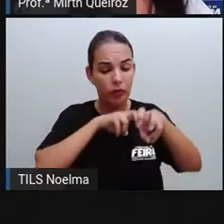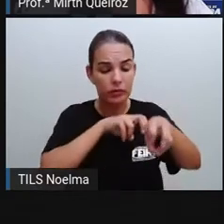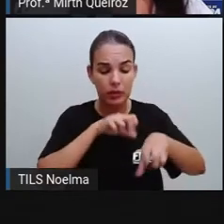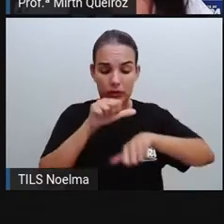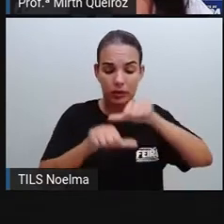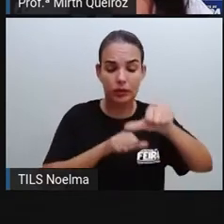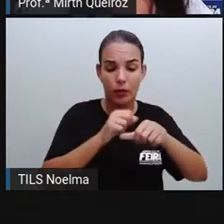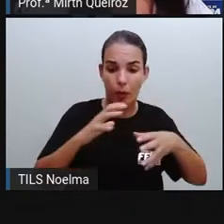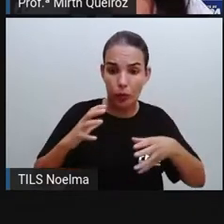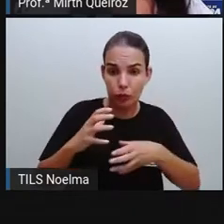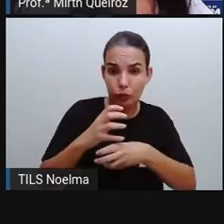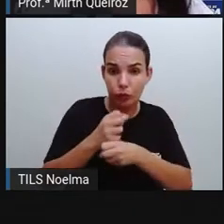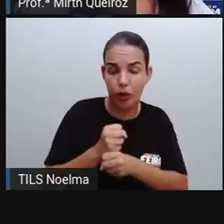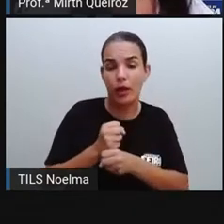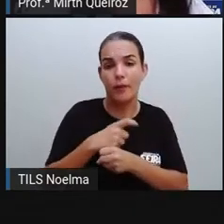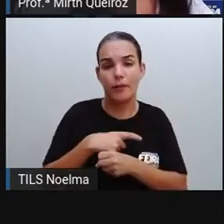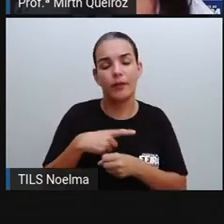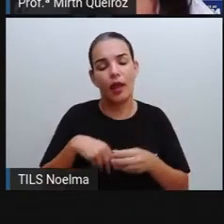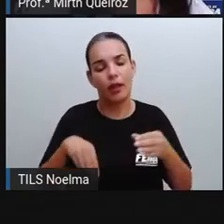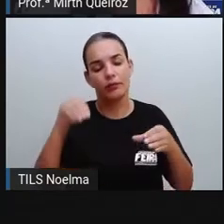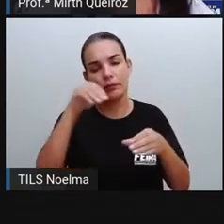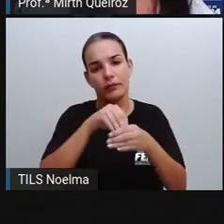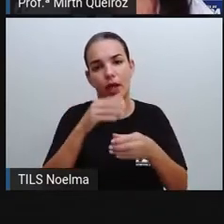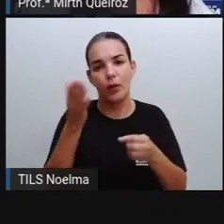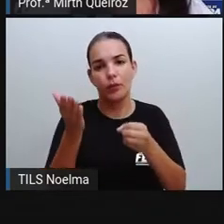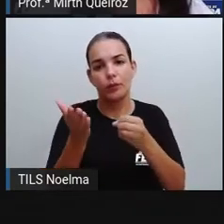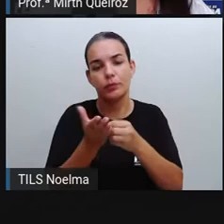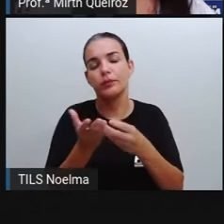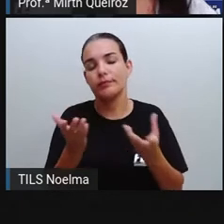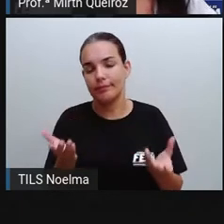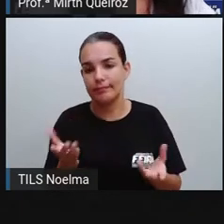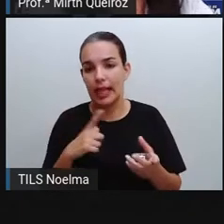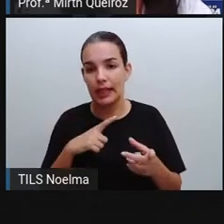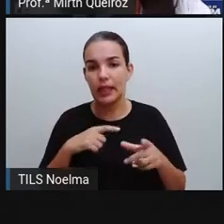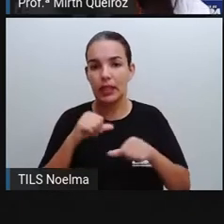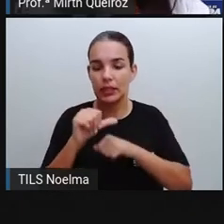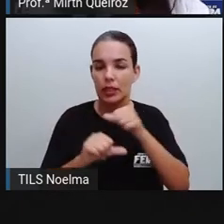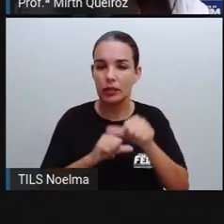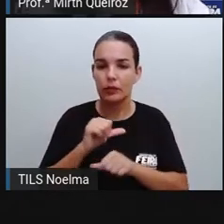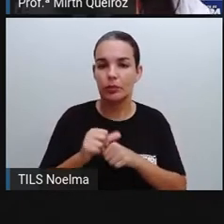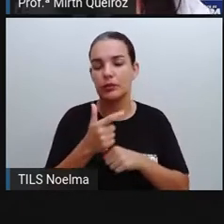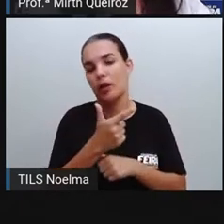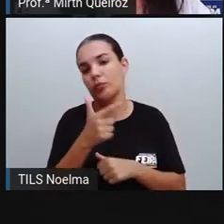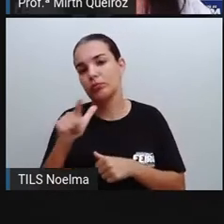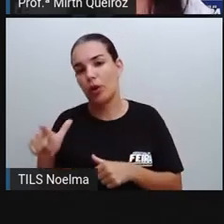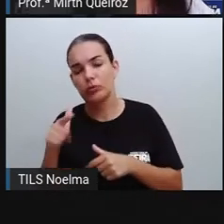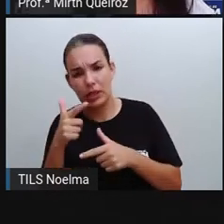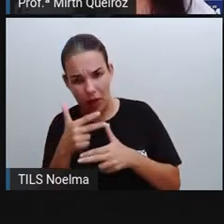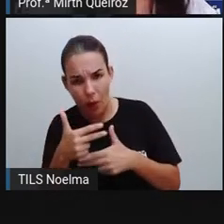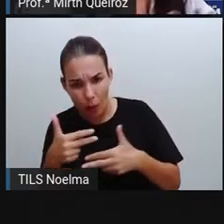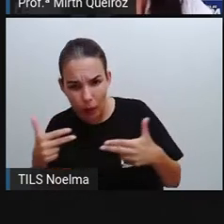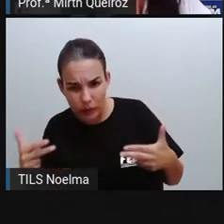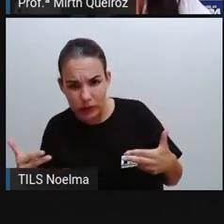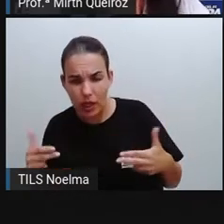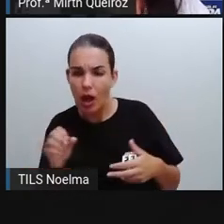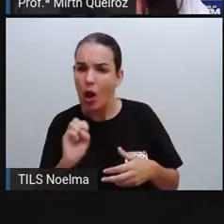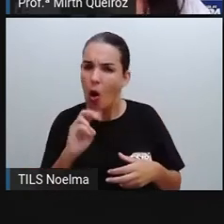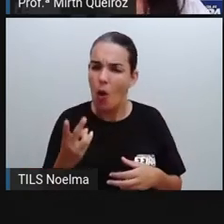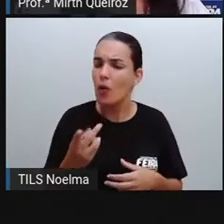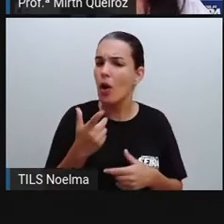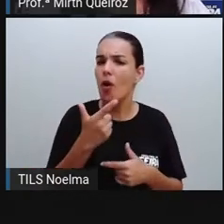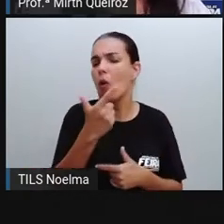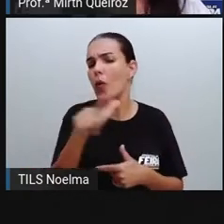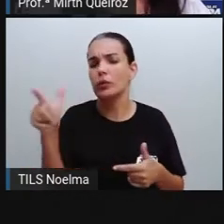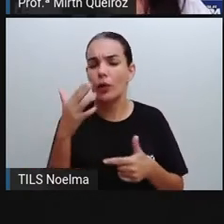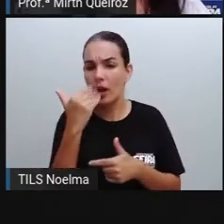todos os materiais que a gente utiliza para poder transformar, fazer um outro objeto ou um outro tipo de alimento,